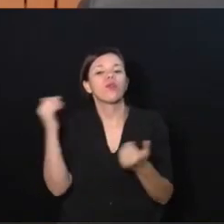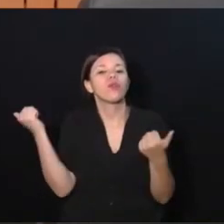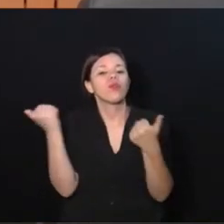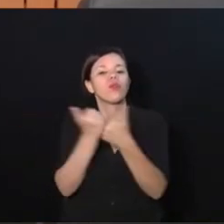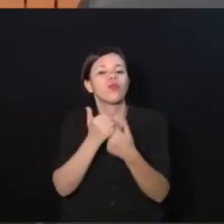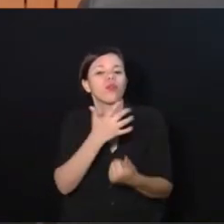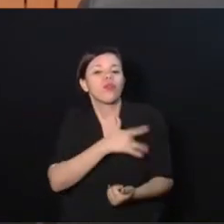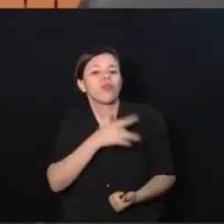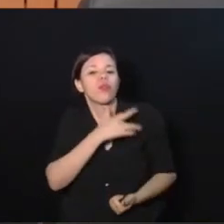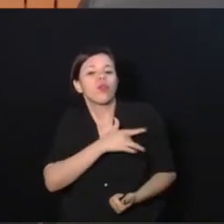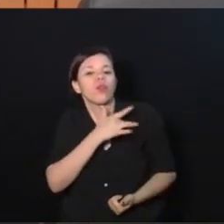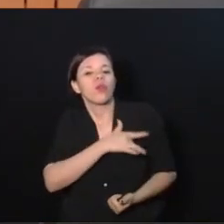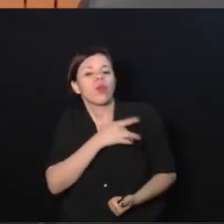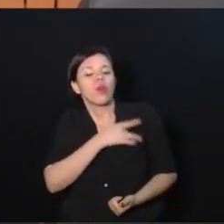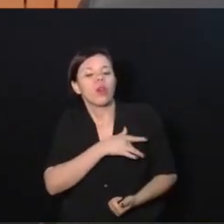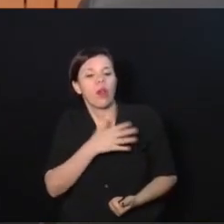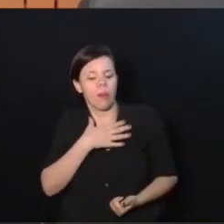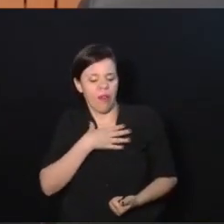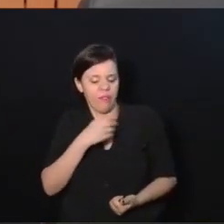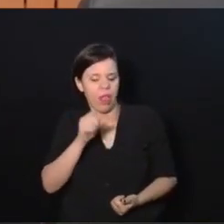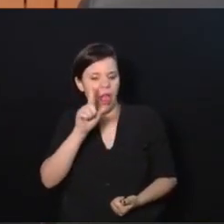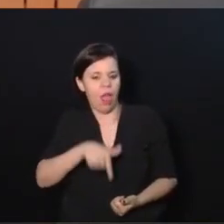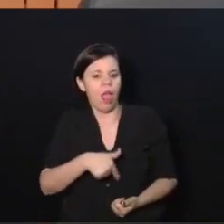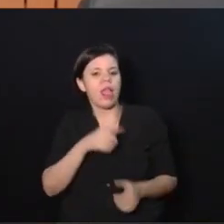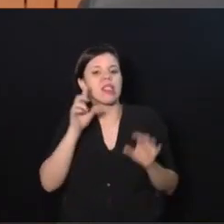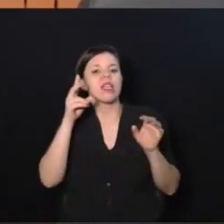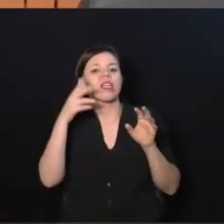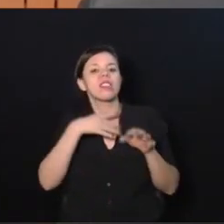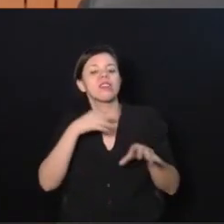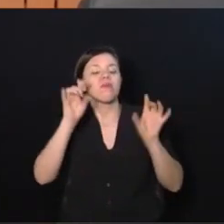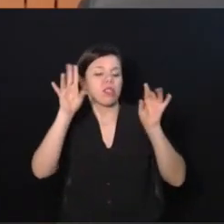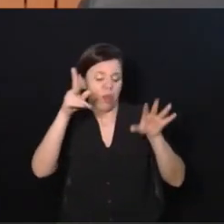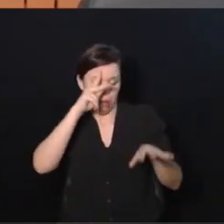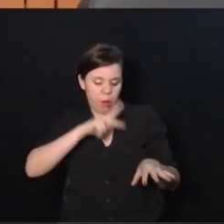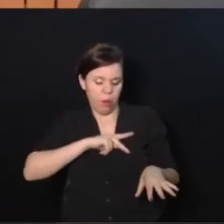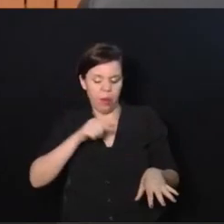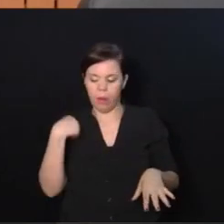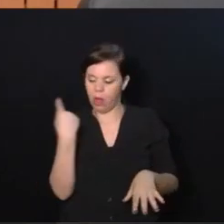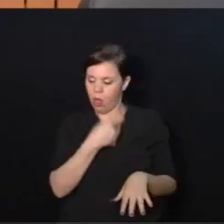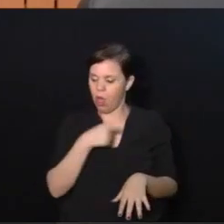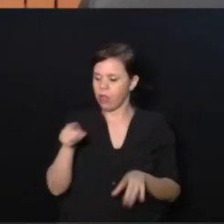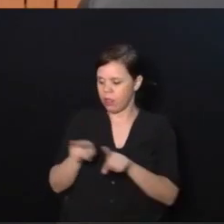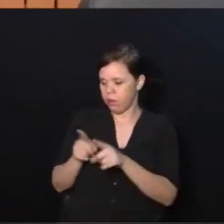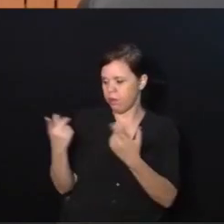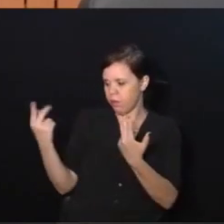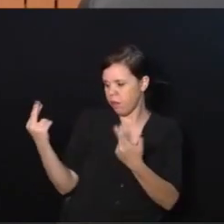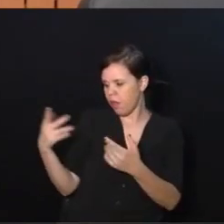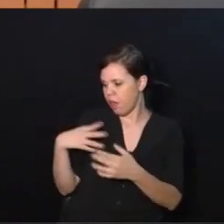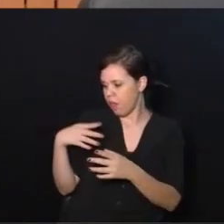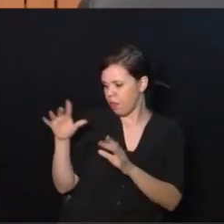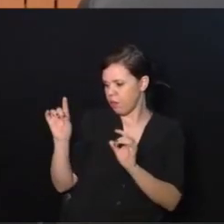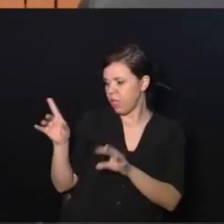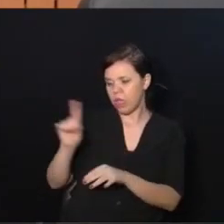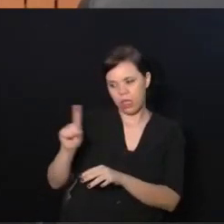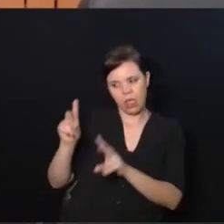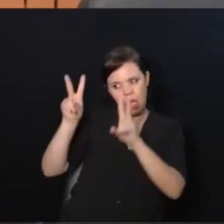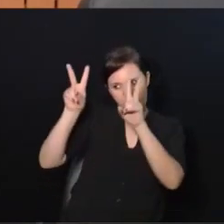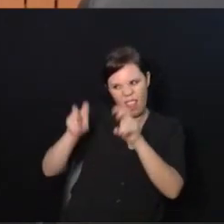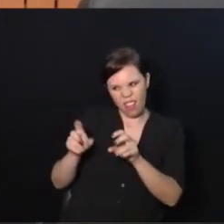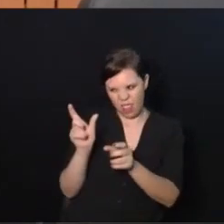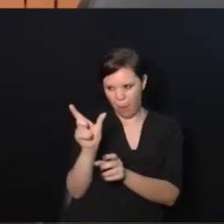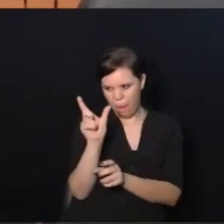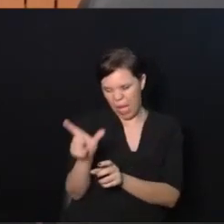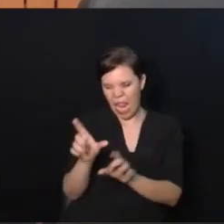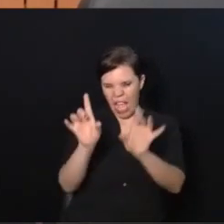coitado. Minha filha, para mim, ela é especial porque ela é minha filha. Ah, sim, mas para a gente também. Eu não, esse termo de especial,